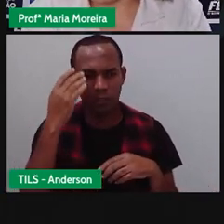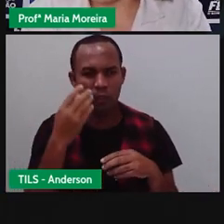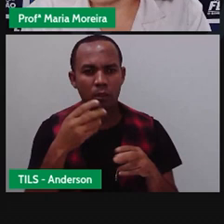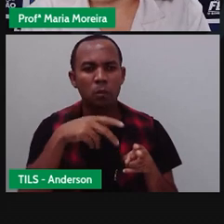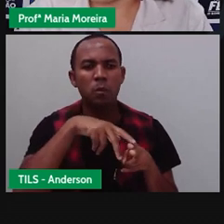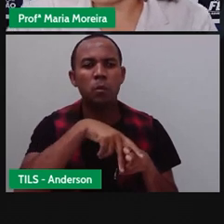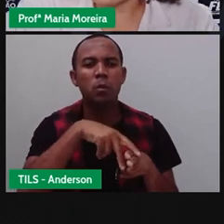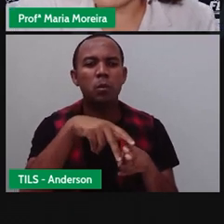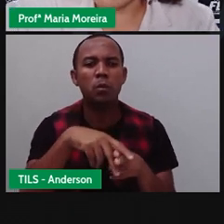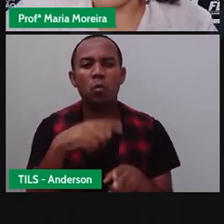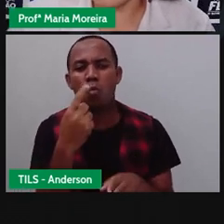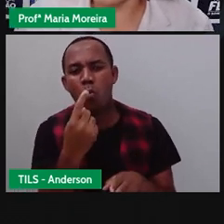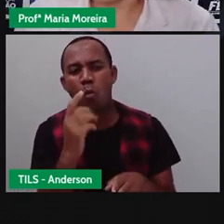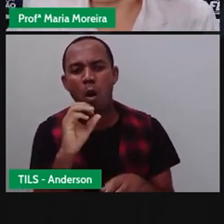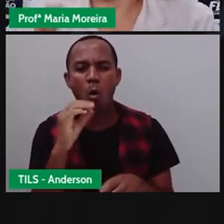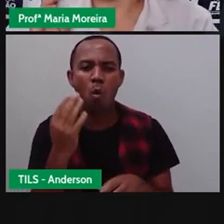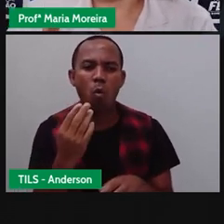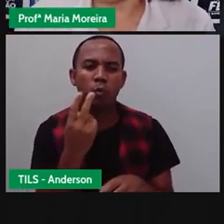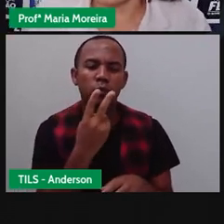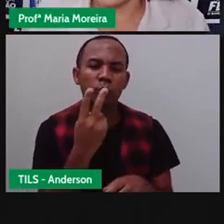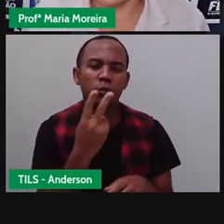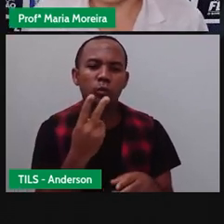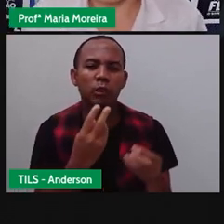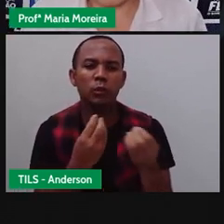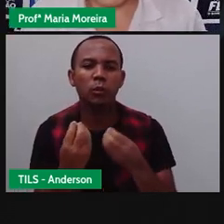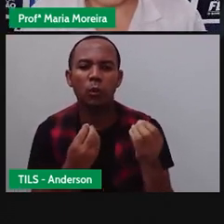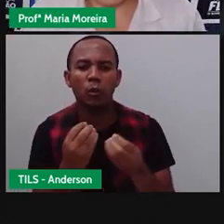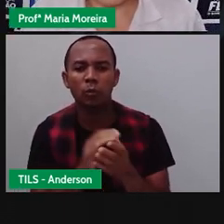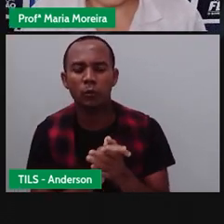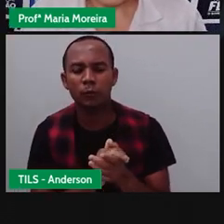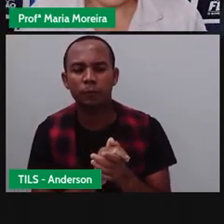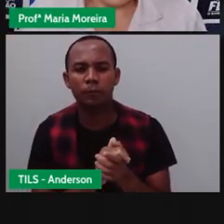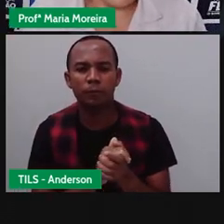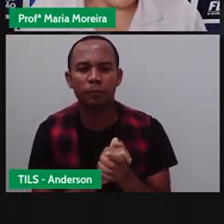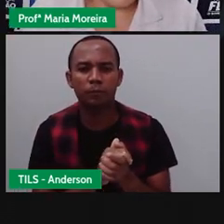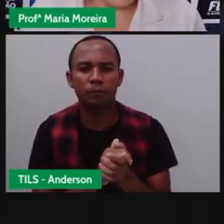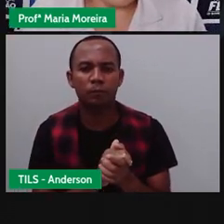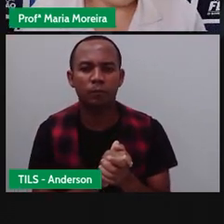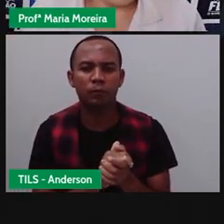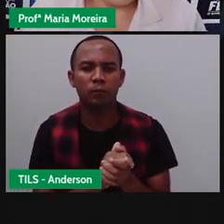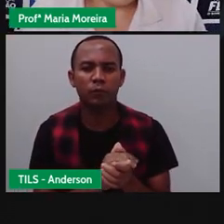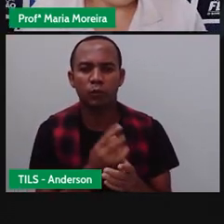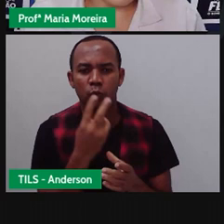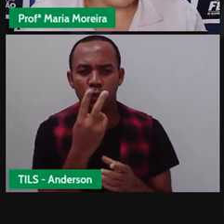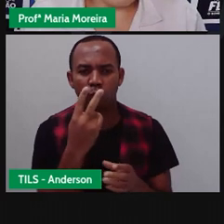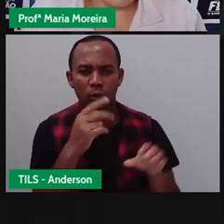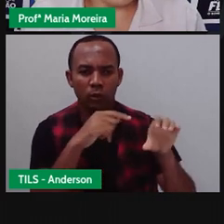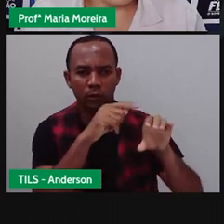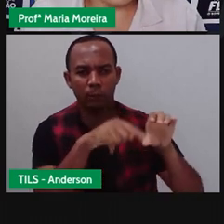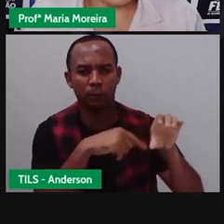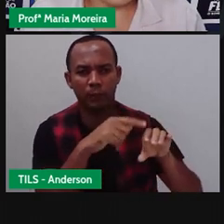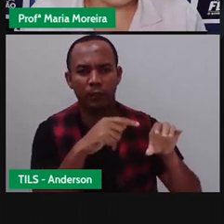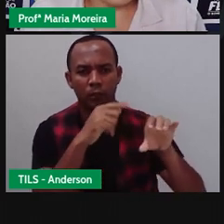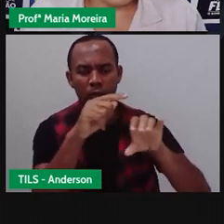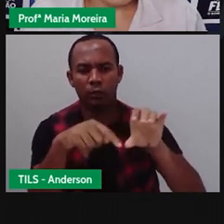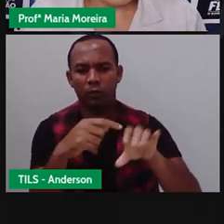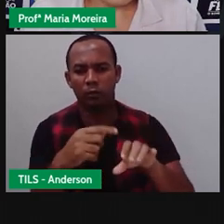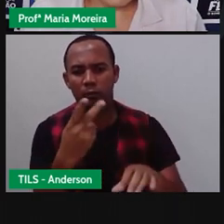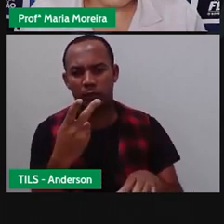Uma só, né? A pode até tentar colocar ali no quadro, mas na verdade é uma pessoa só. Dois pneus. O que mais?